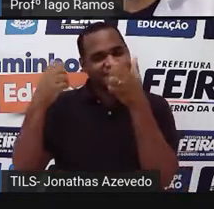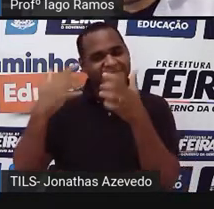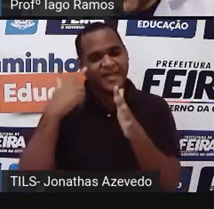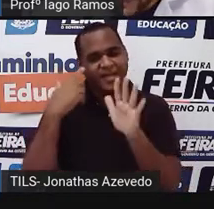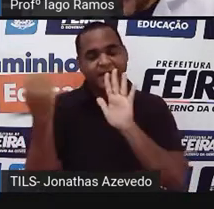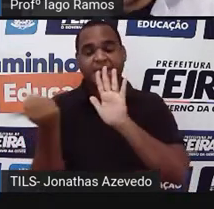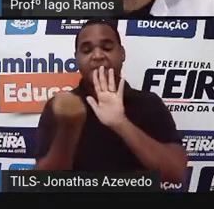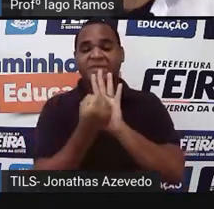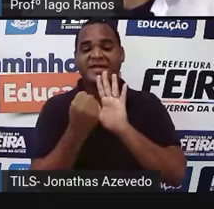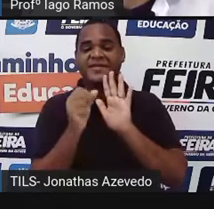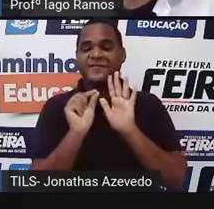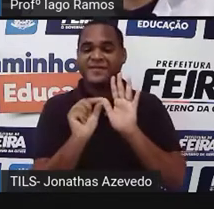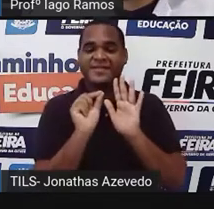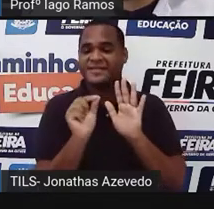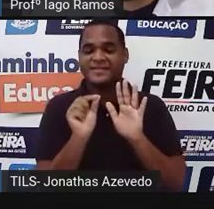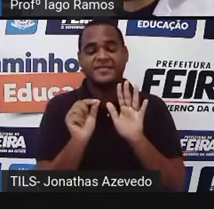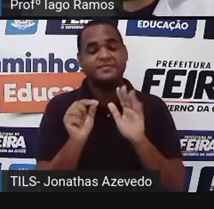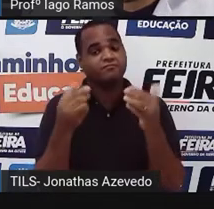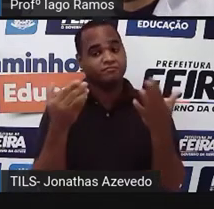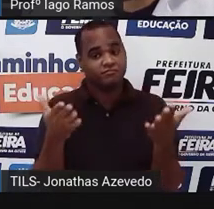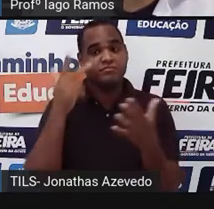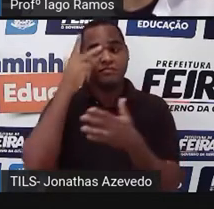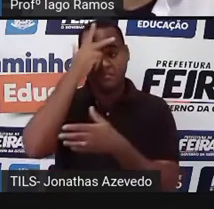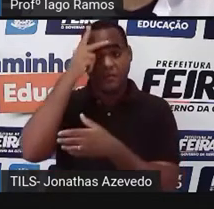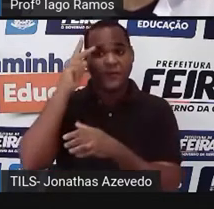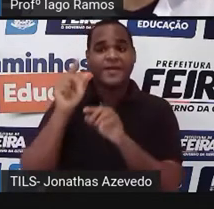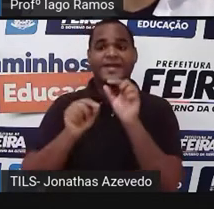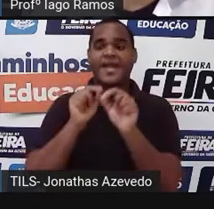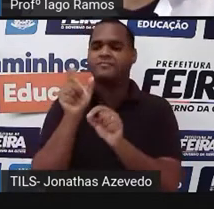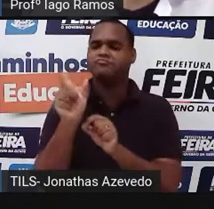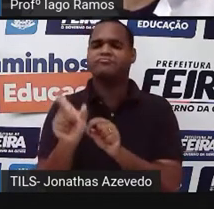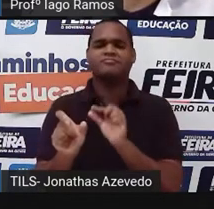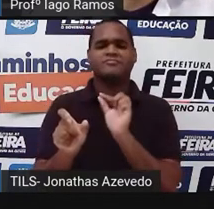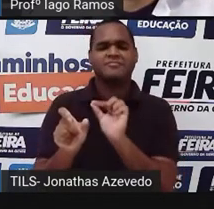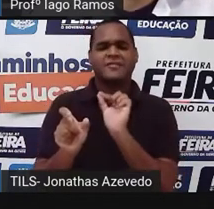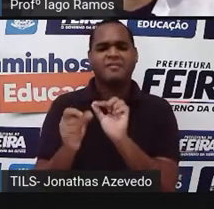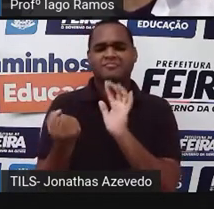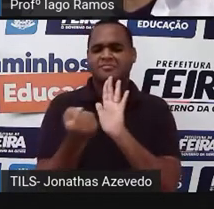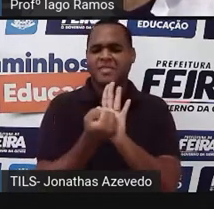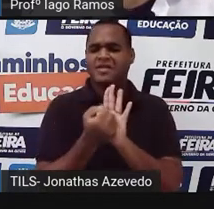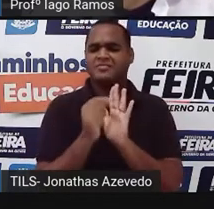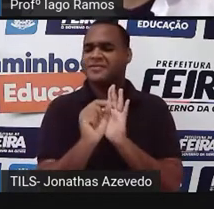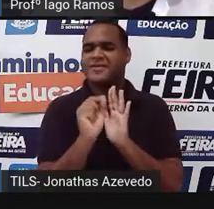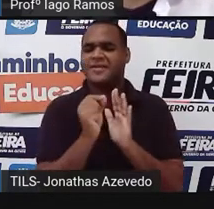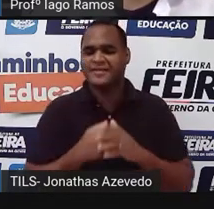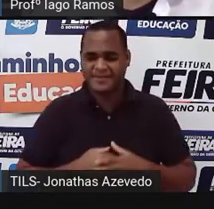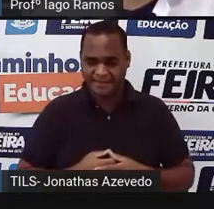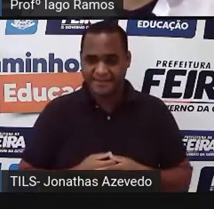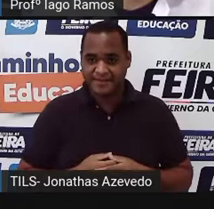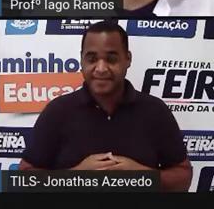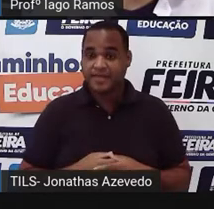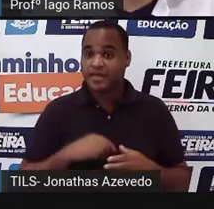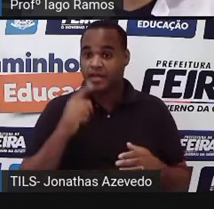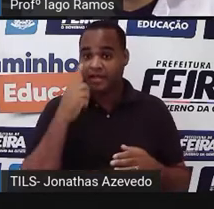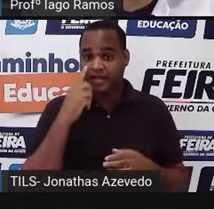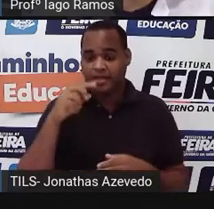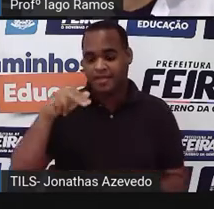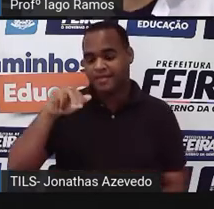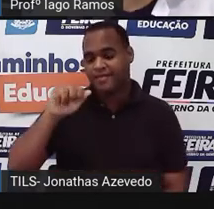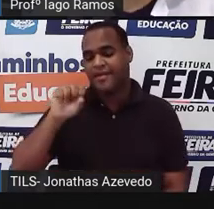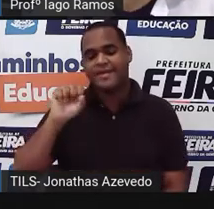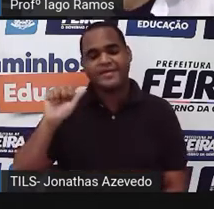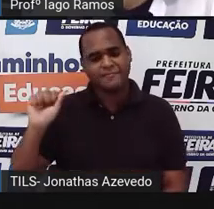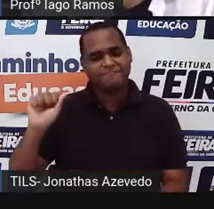logomarca. E que pessoa é essa e que logomarca é essa, tá bom? Essa é a logomarca da NASA,